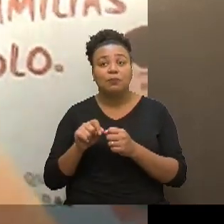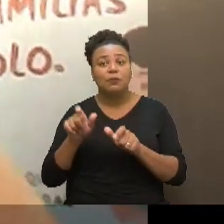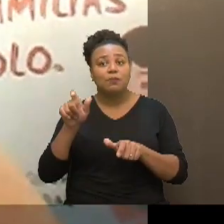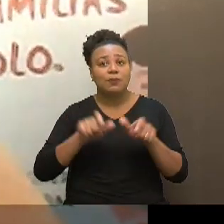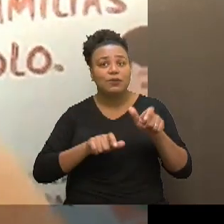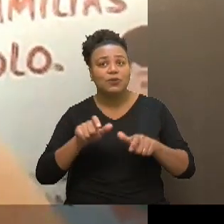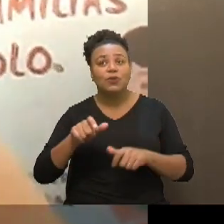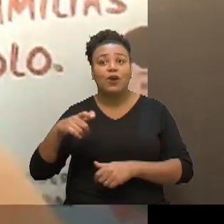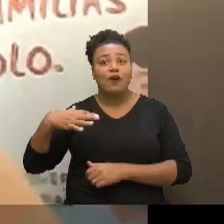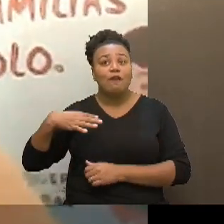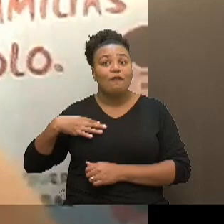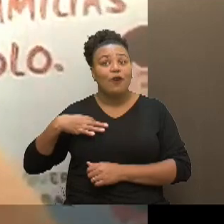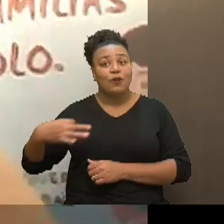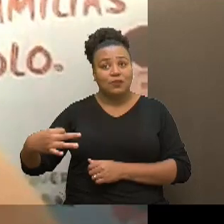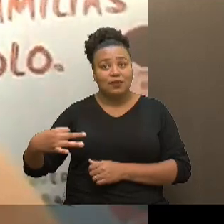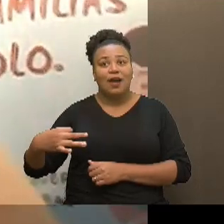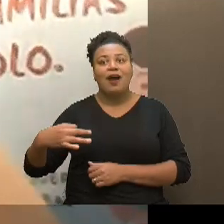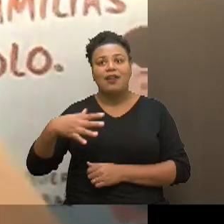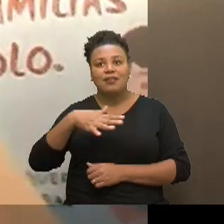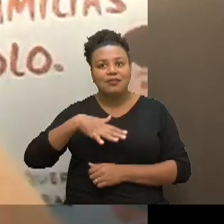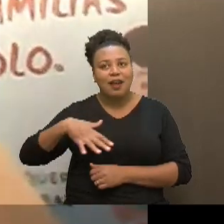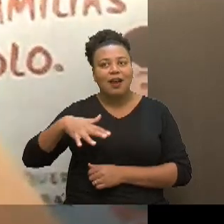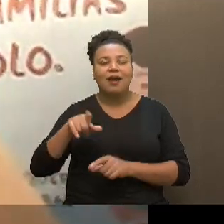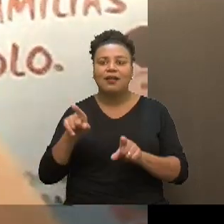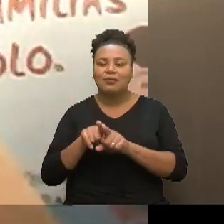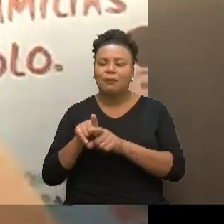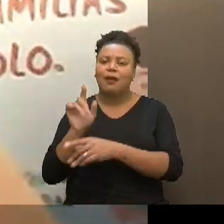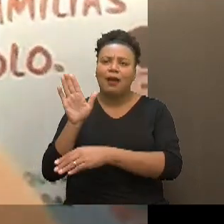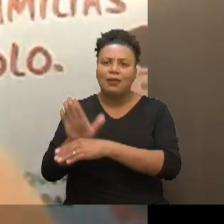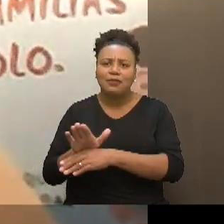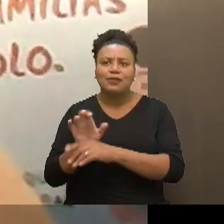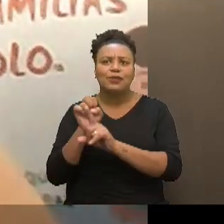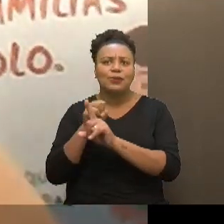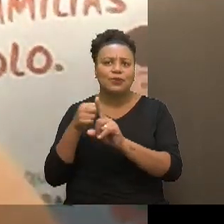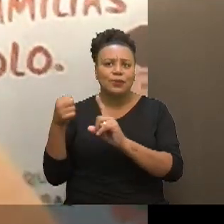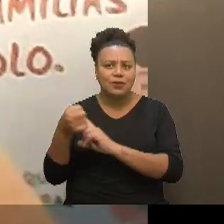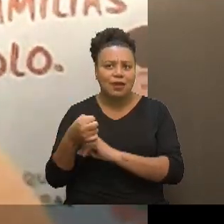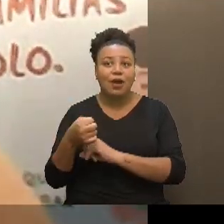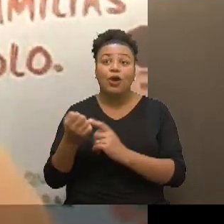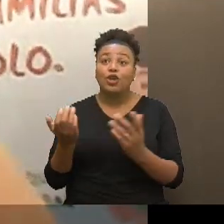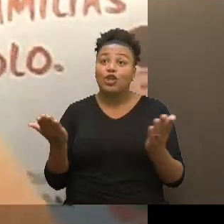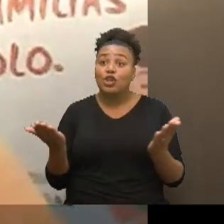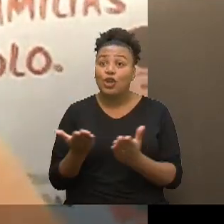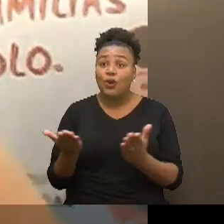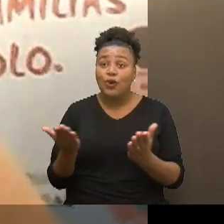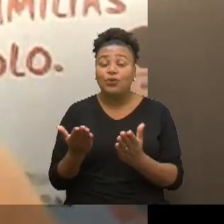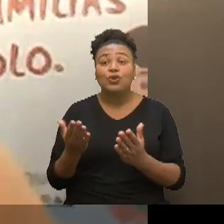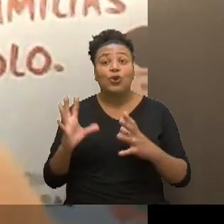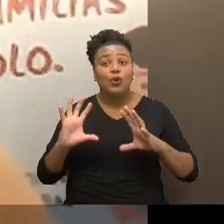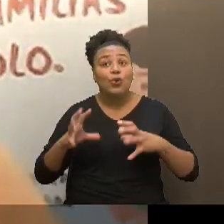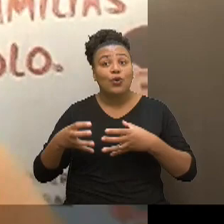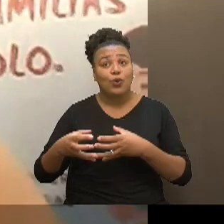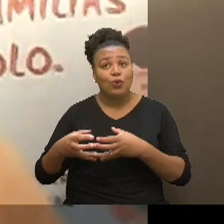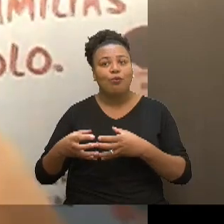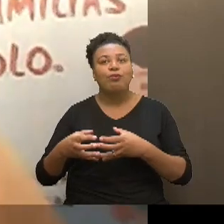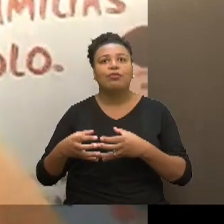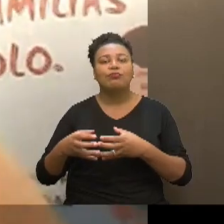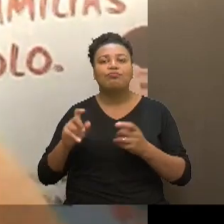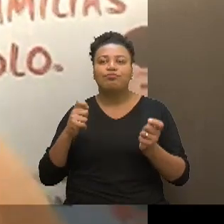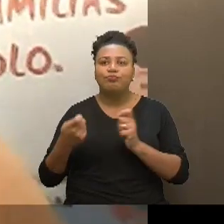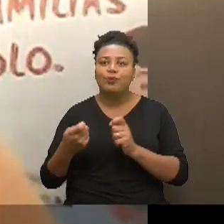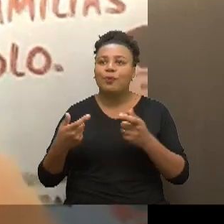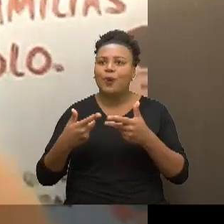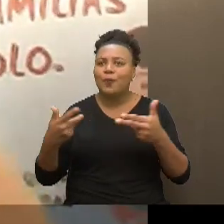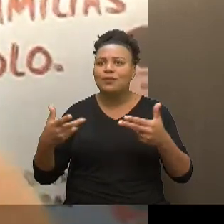pessoas voluntárias né dessas áreas também assistentes sociais né que hoje o coletivo ele se tornou uma